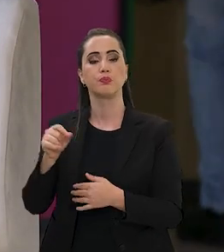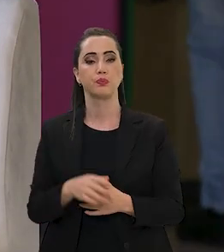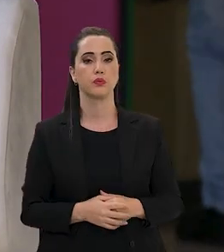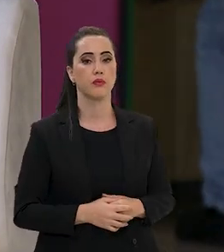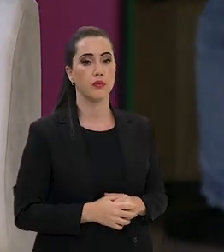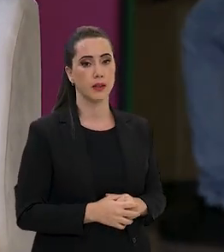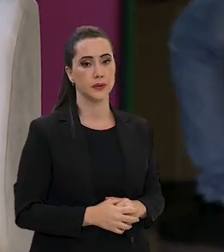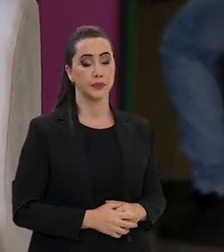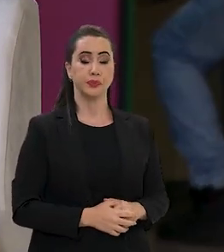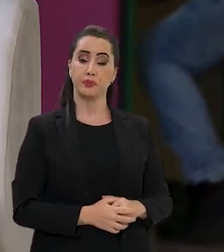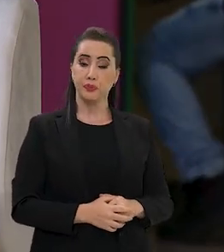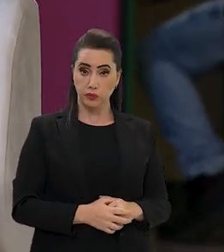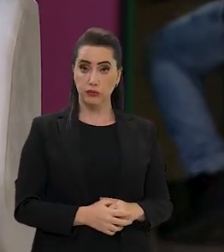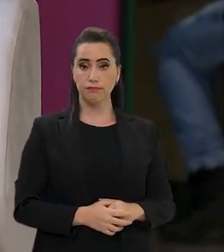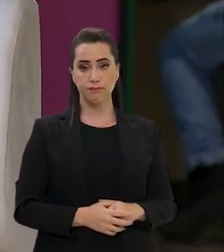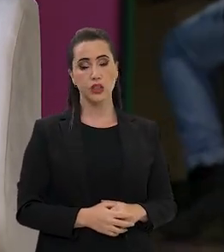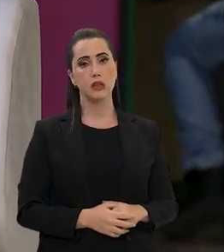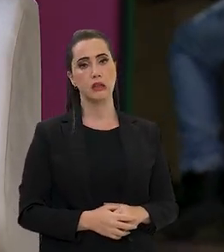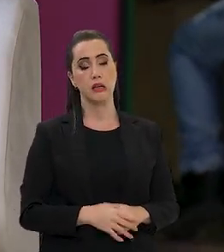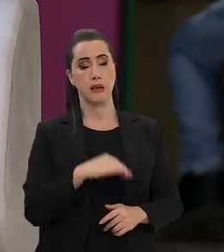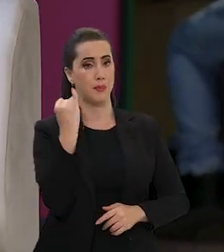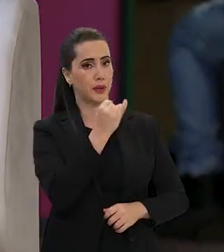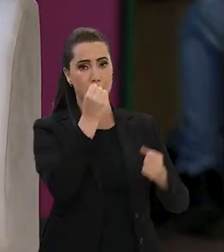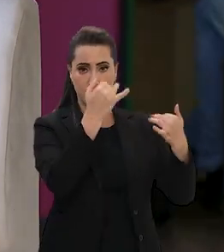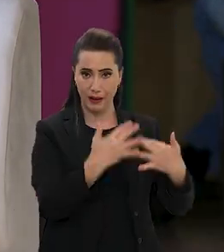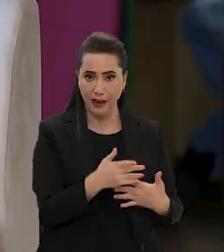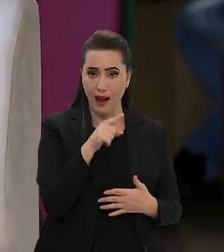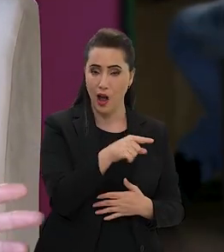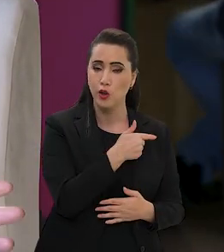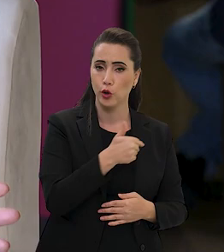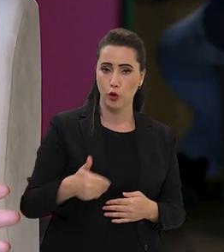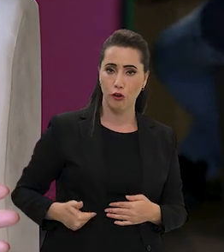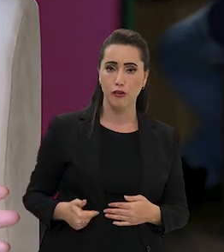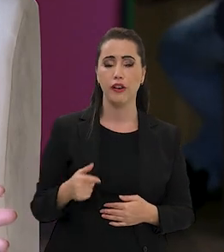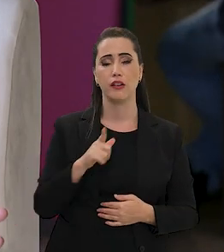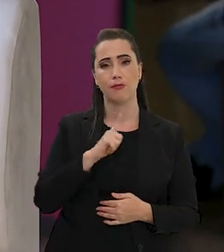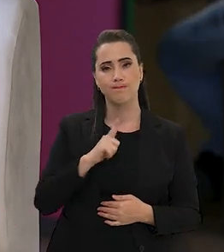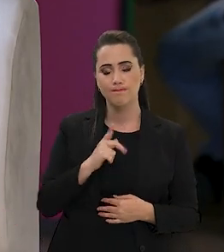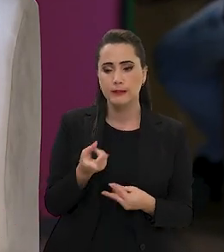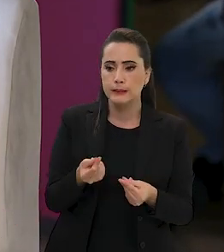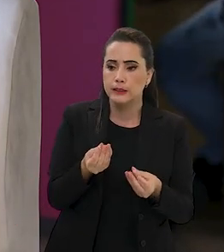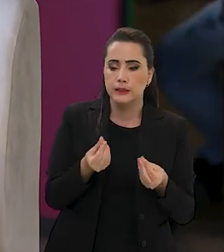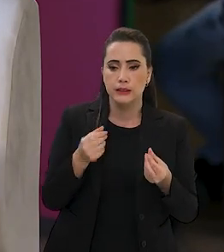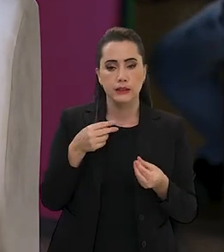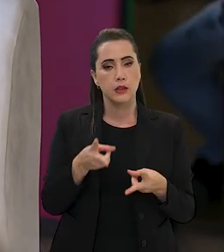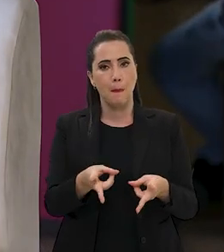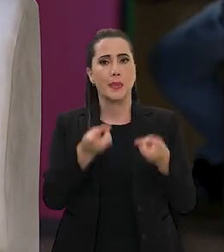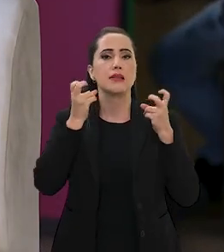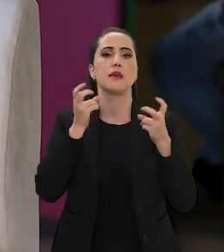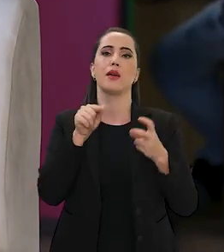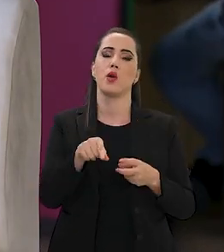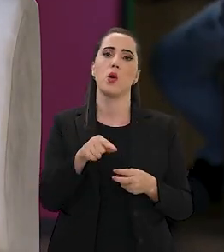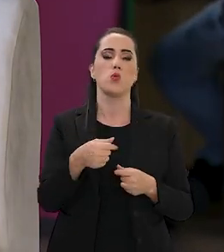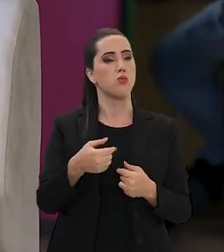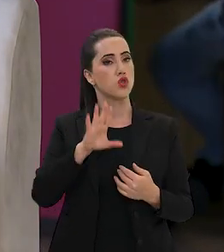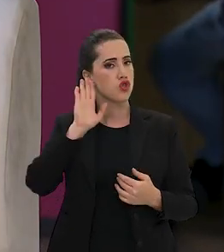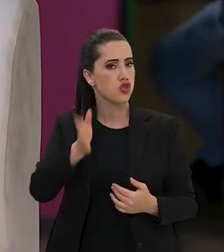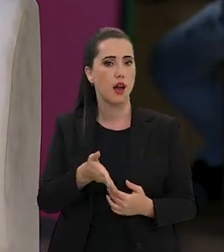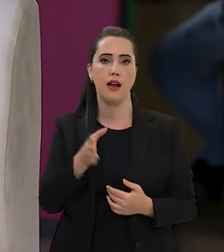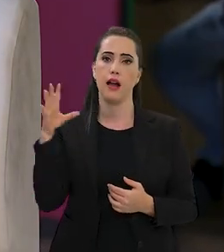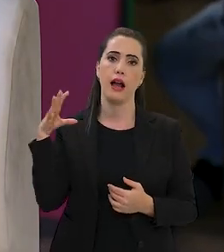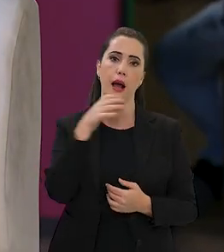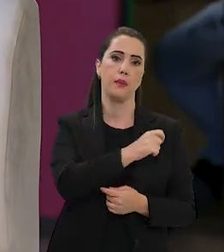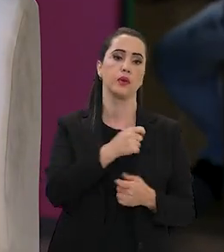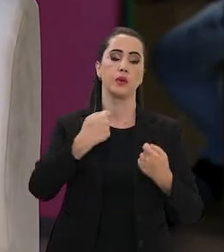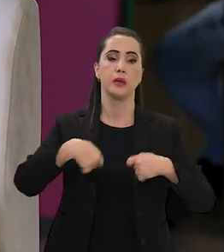coisa que é super importante, sabe, Paulo? Essa sensibilidade do governo, em menos de 100 dias do início do mandato, já